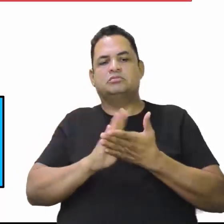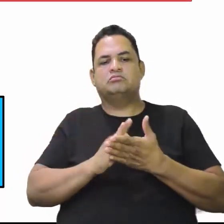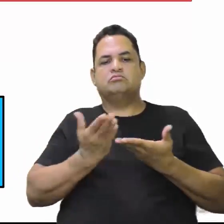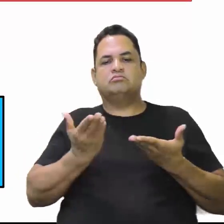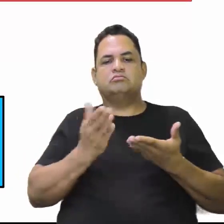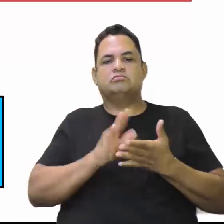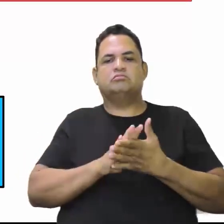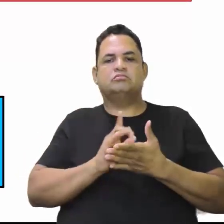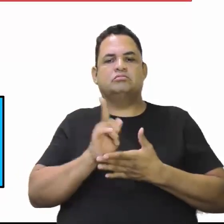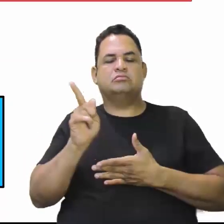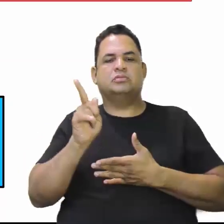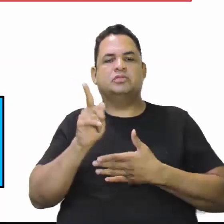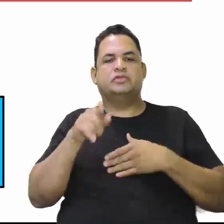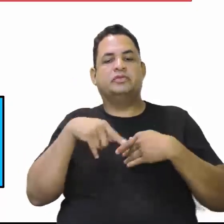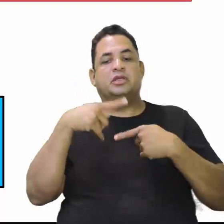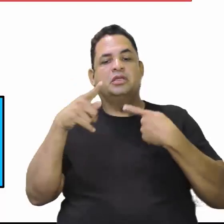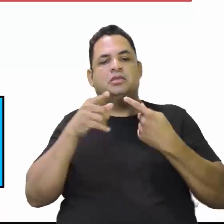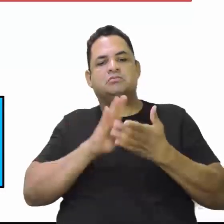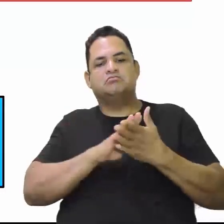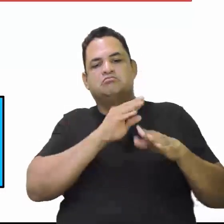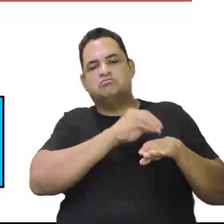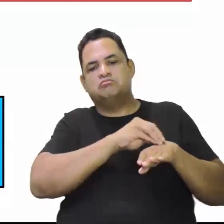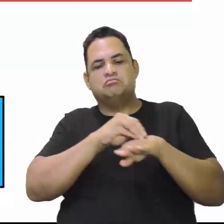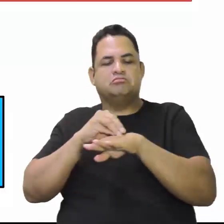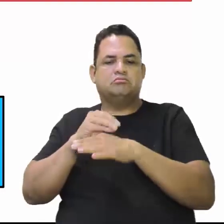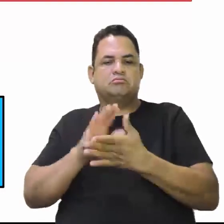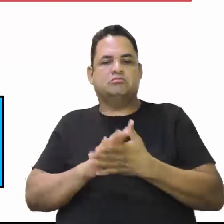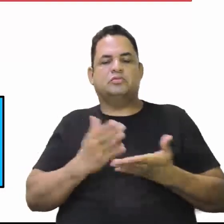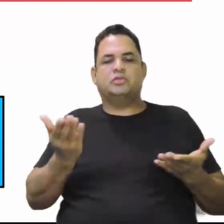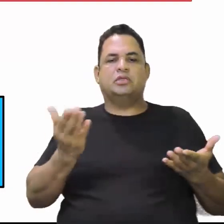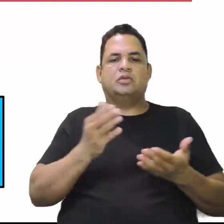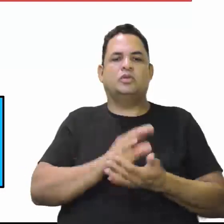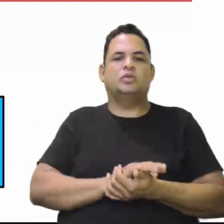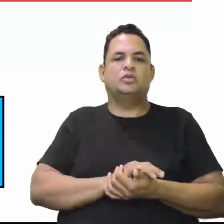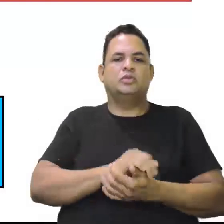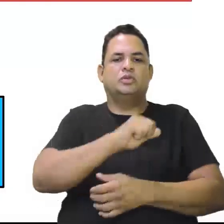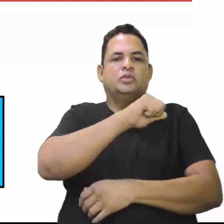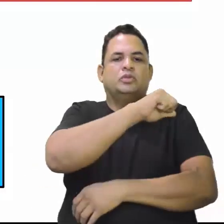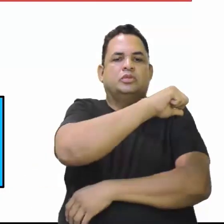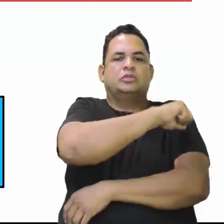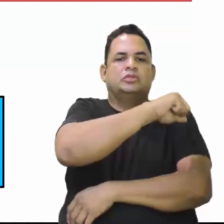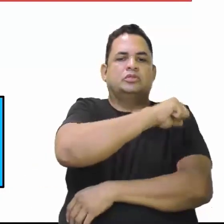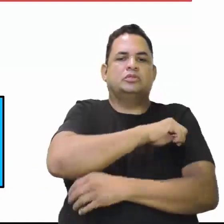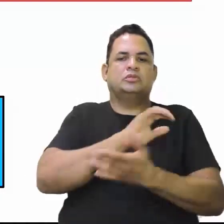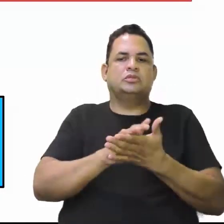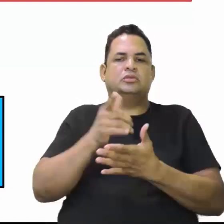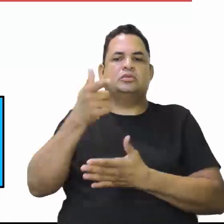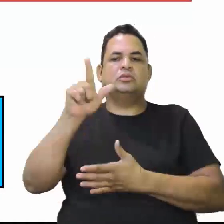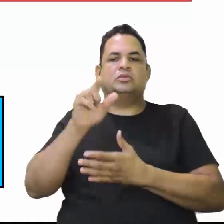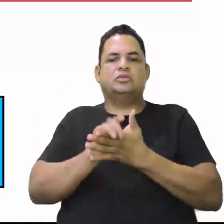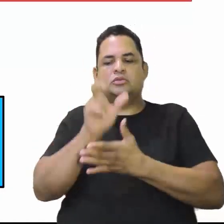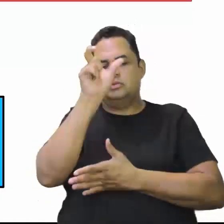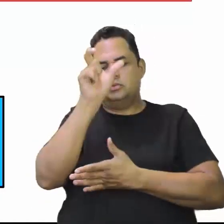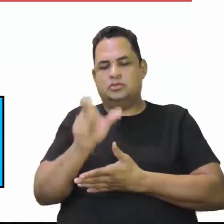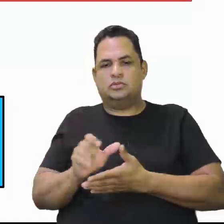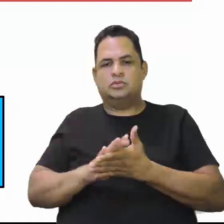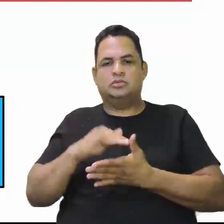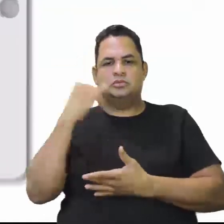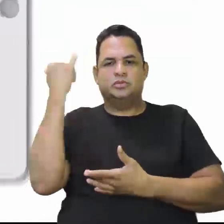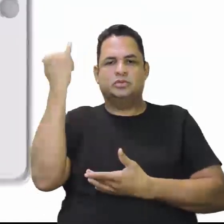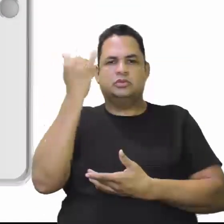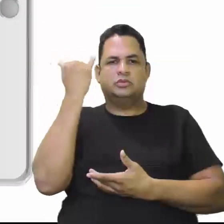Janeiro. Juntamente com o Marechal Rondônia, que é enterrado também no Rio de Janeiro. E outras figuras emblemáticas.